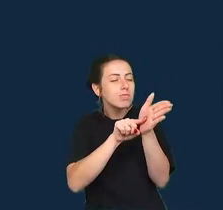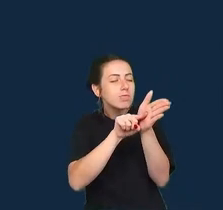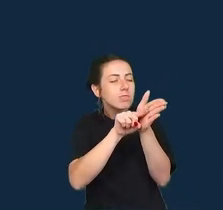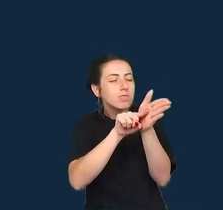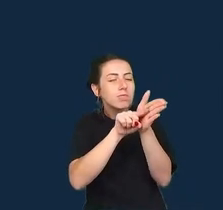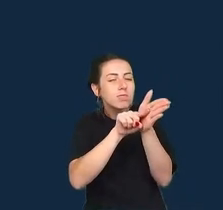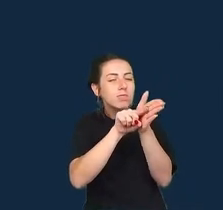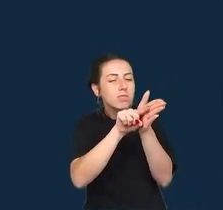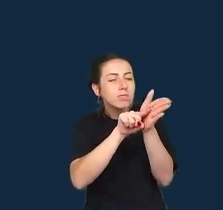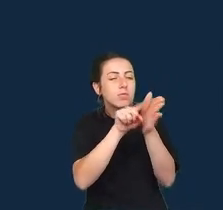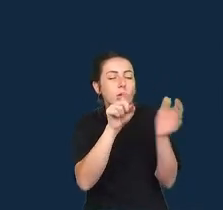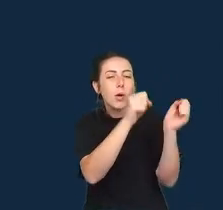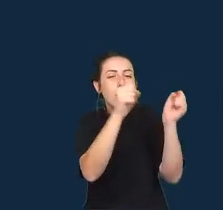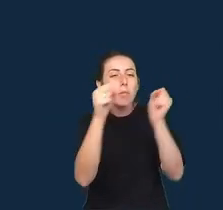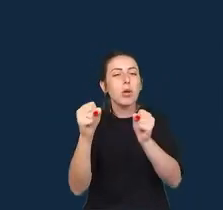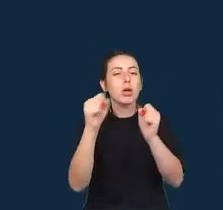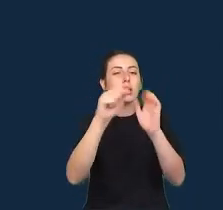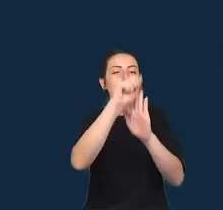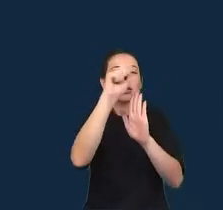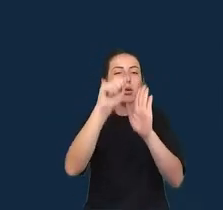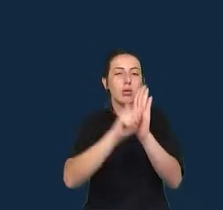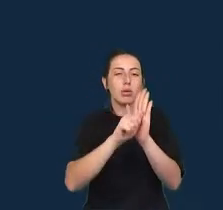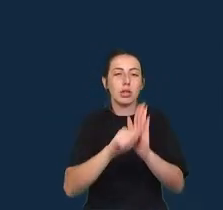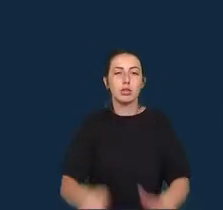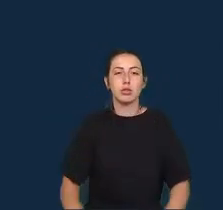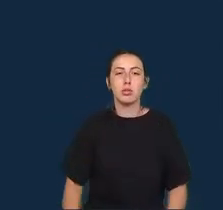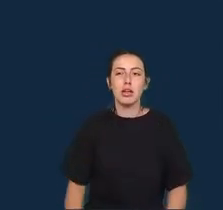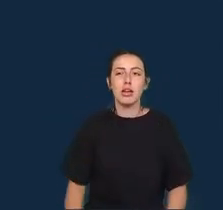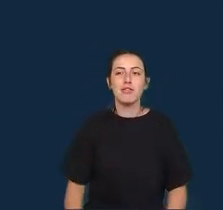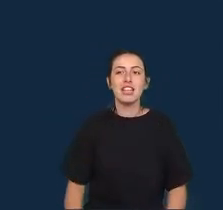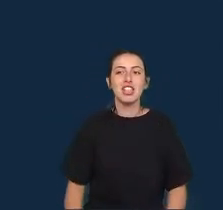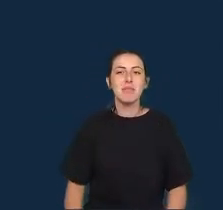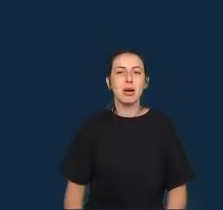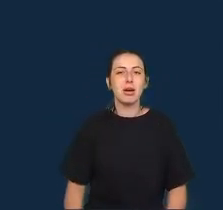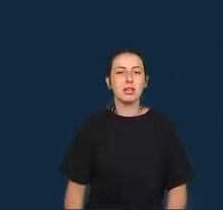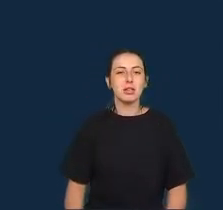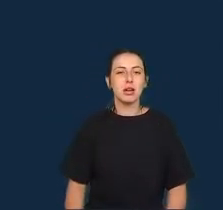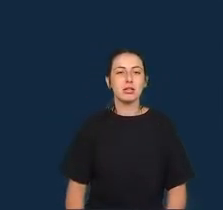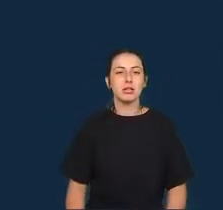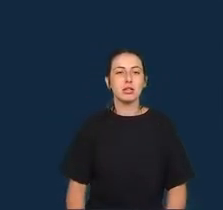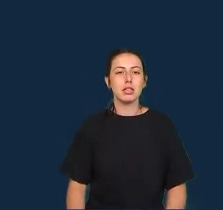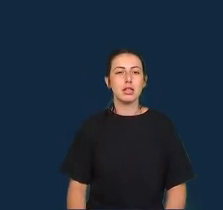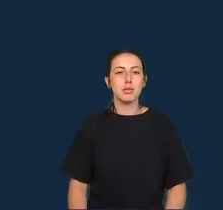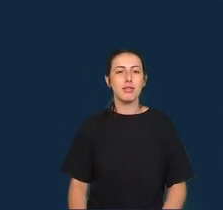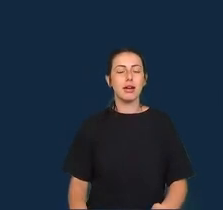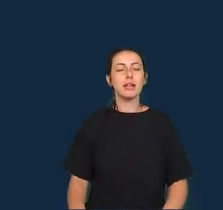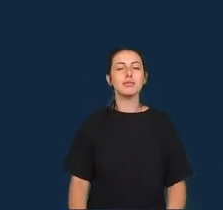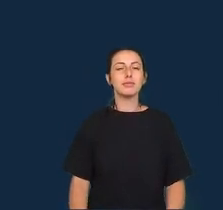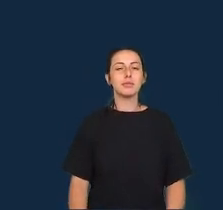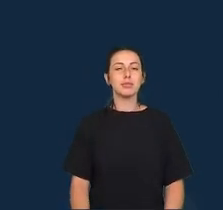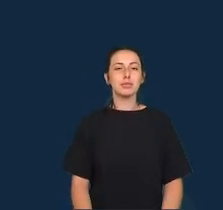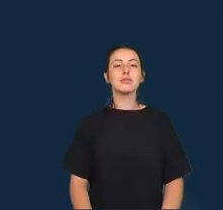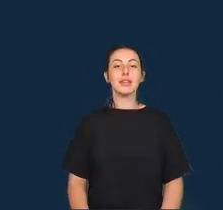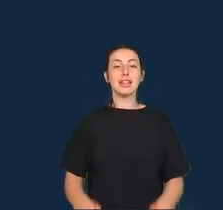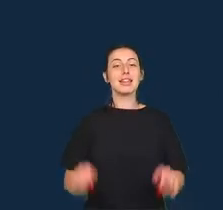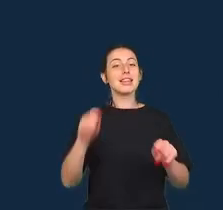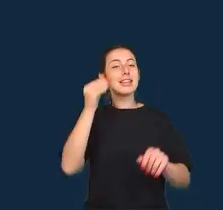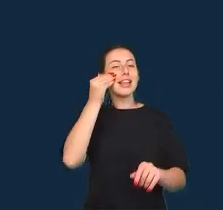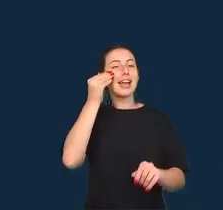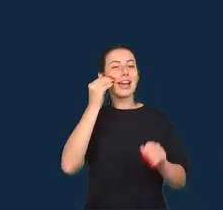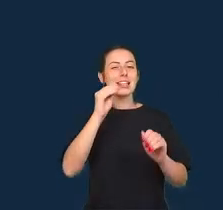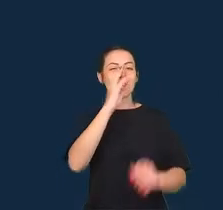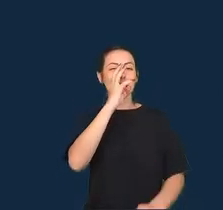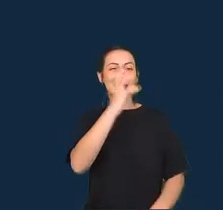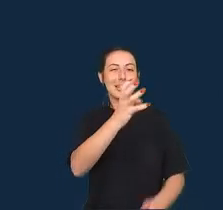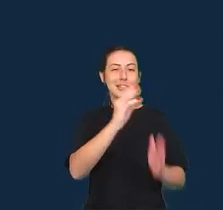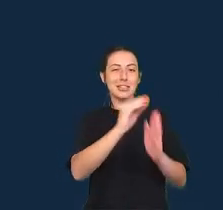engenharia reversa, técnicas de auditoria e aquilo que ele chama de técnicas low-tech para criticar algoritmos simplesmente